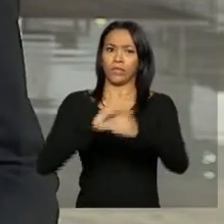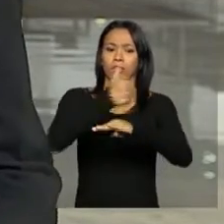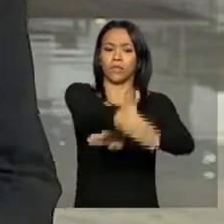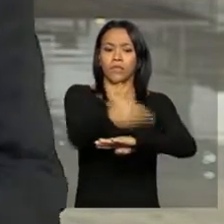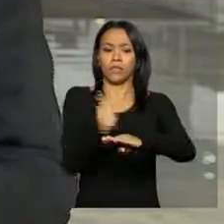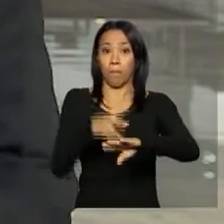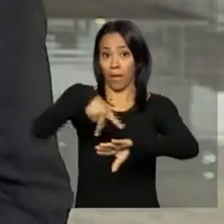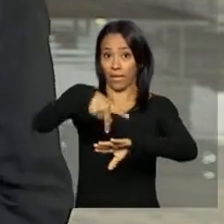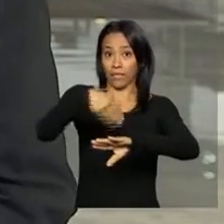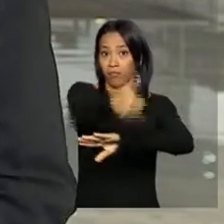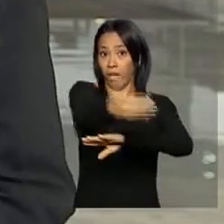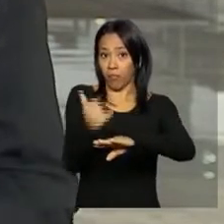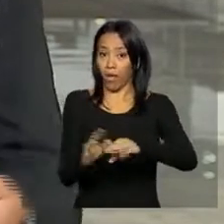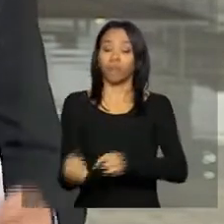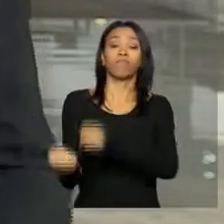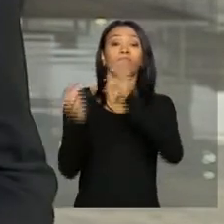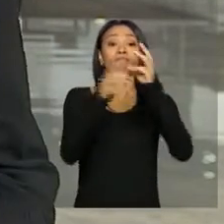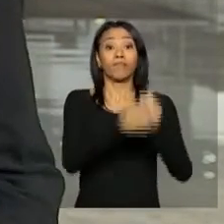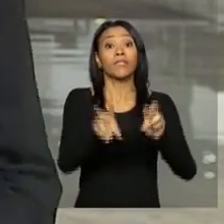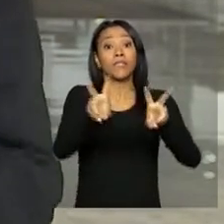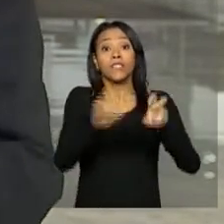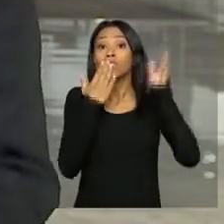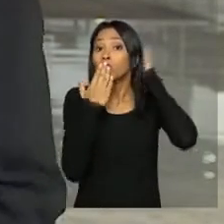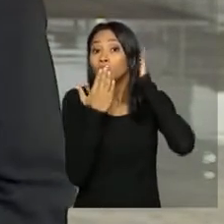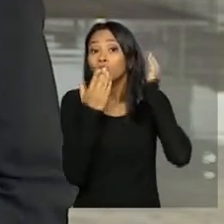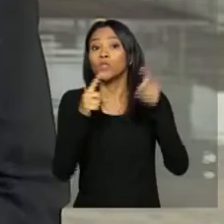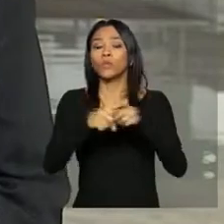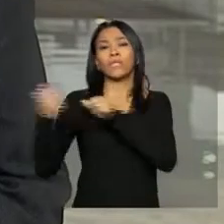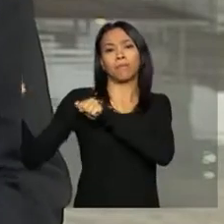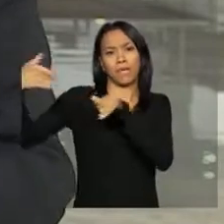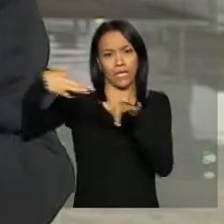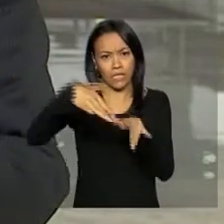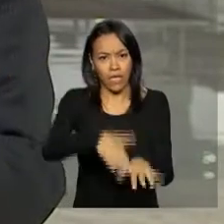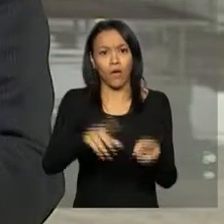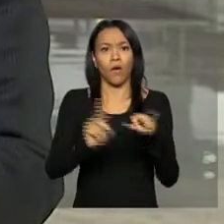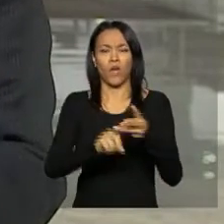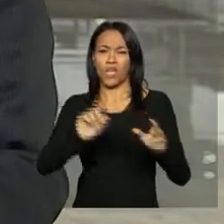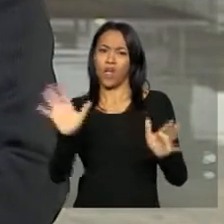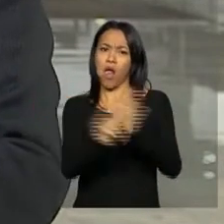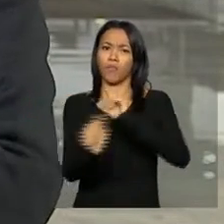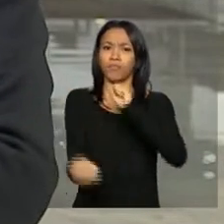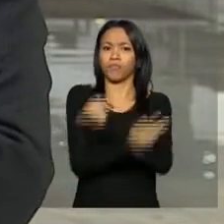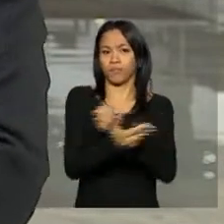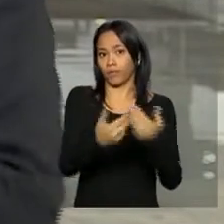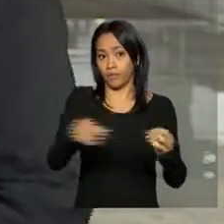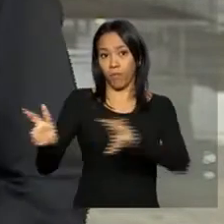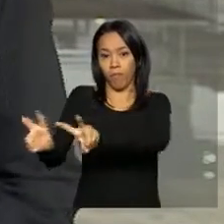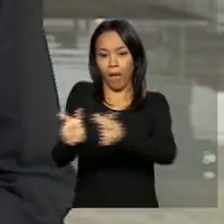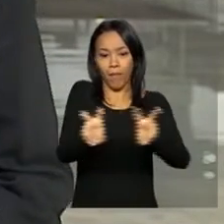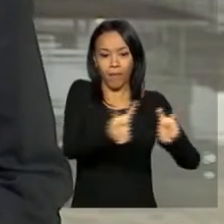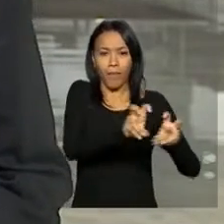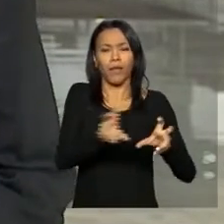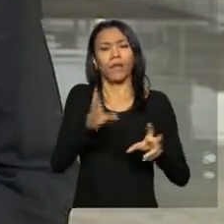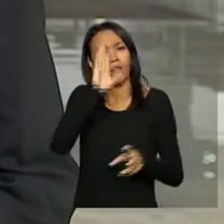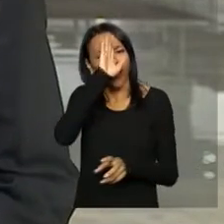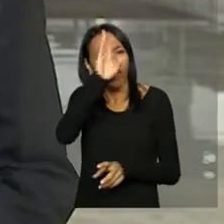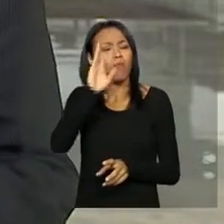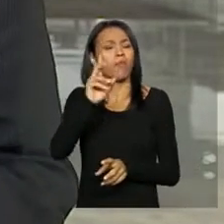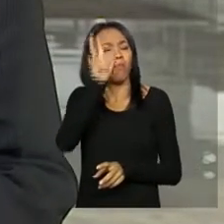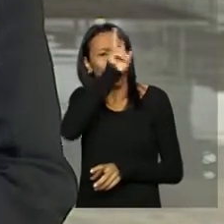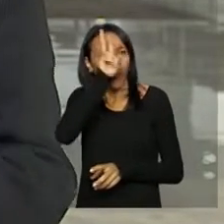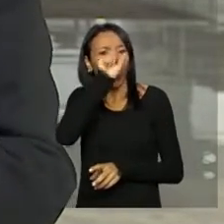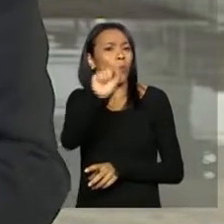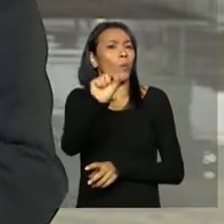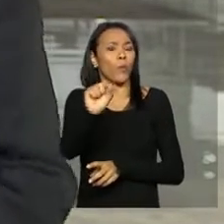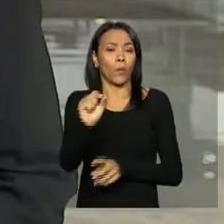questões indígenas e de imigração, o combate à corrupção e lembrou também uma prioridade para este ano, que é a